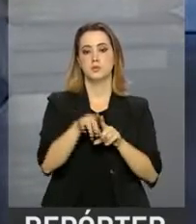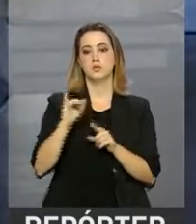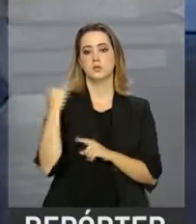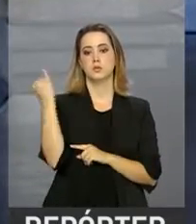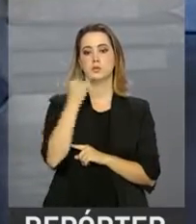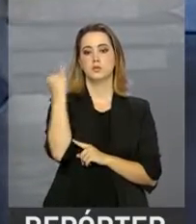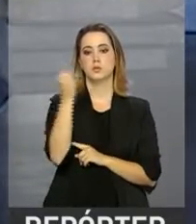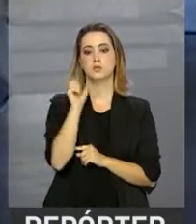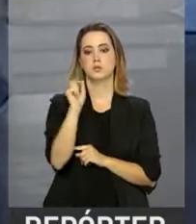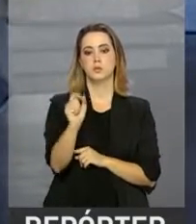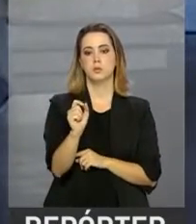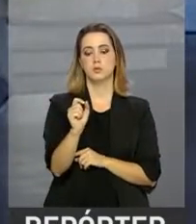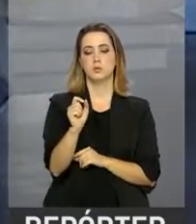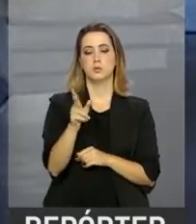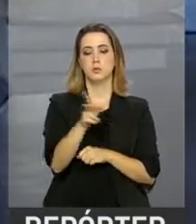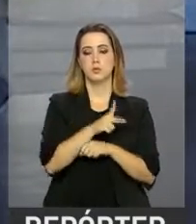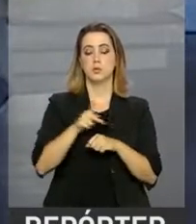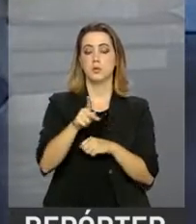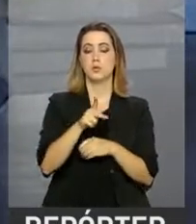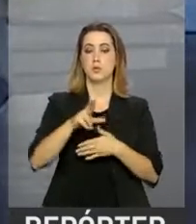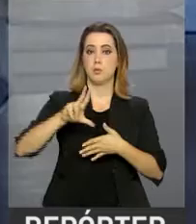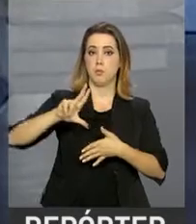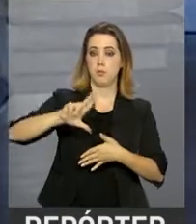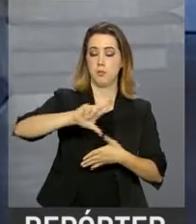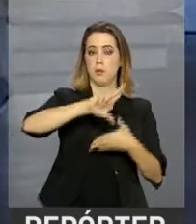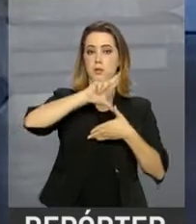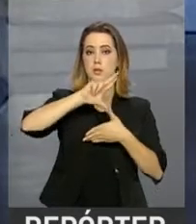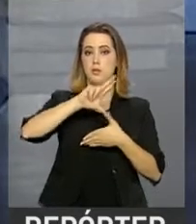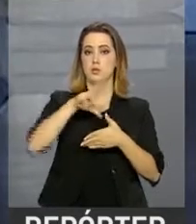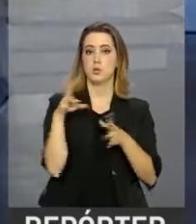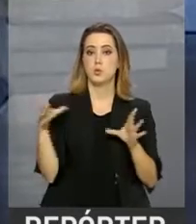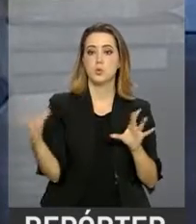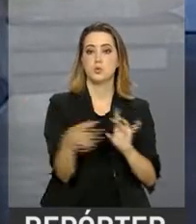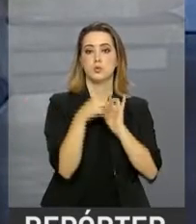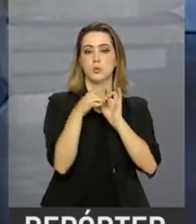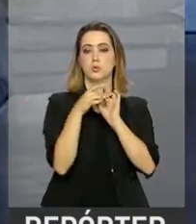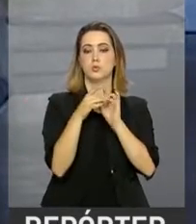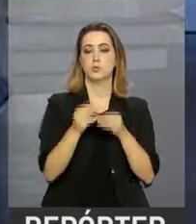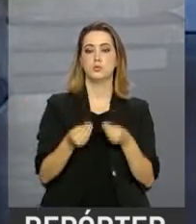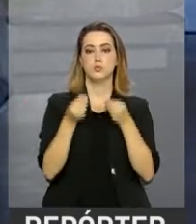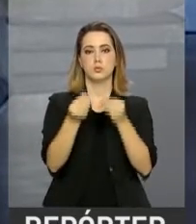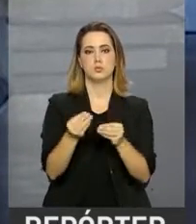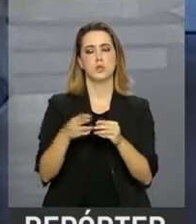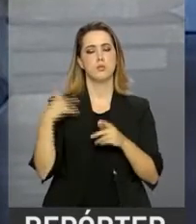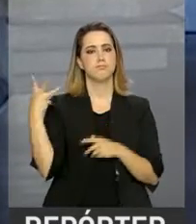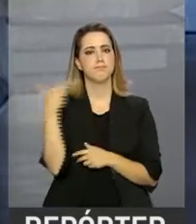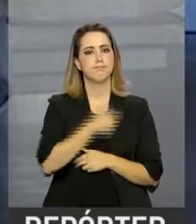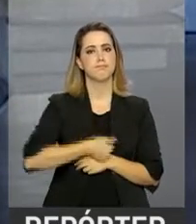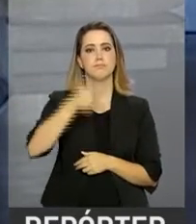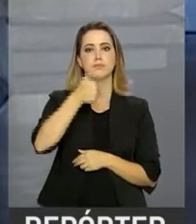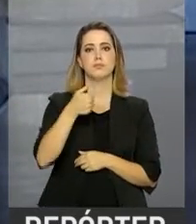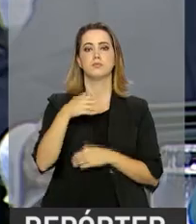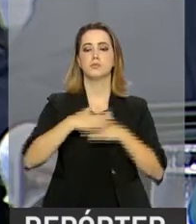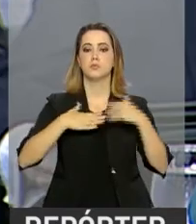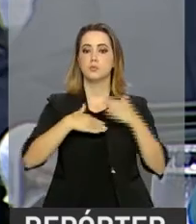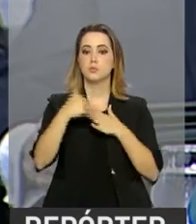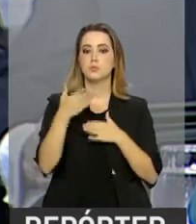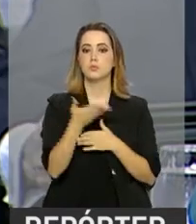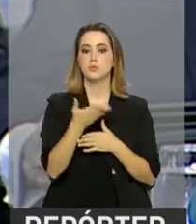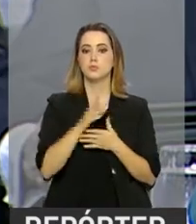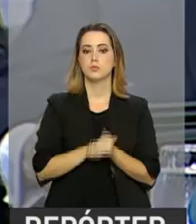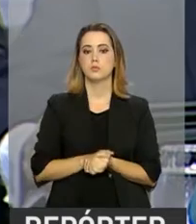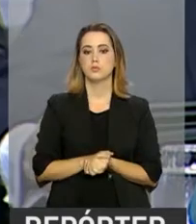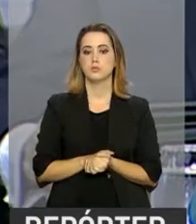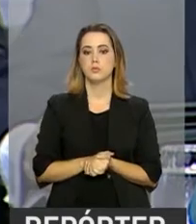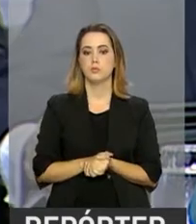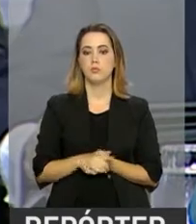importante que os países da América Latina estejam unidos para garantir o sucesso dessas ações. Para